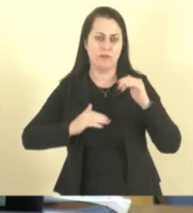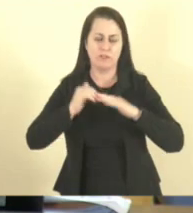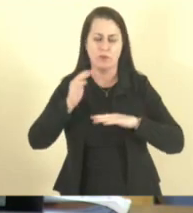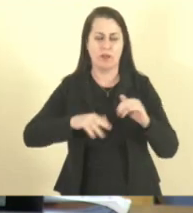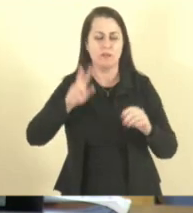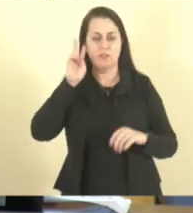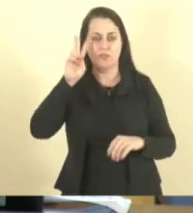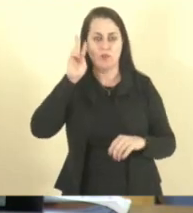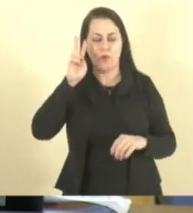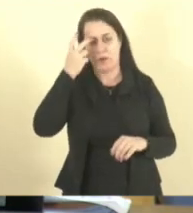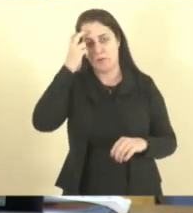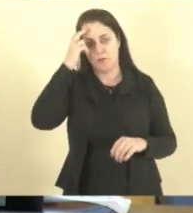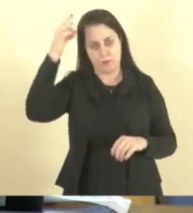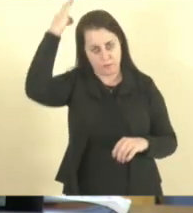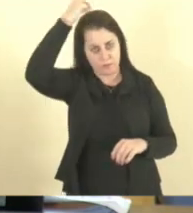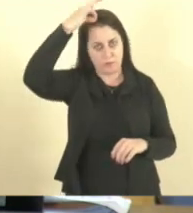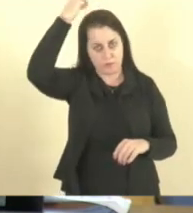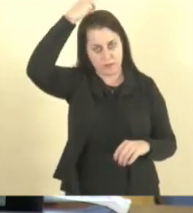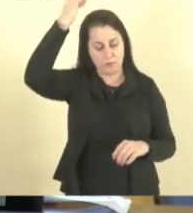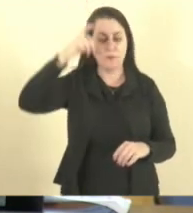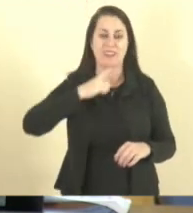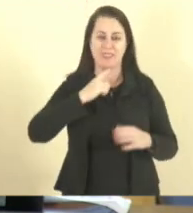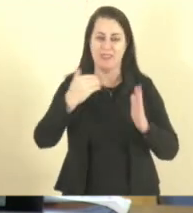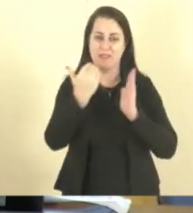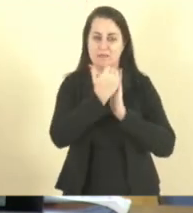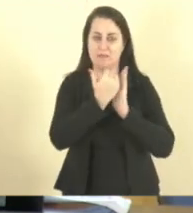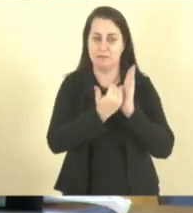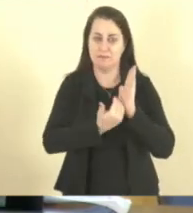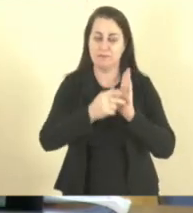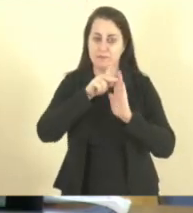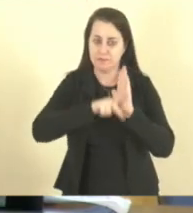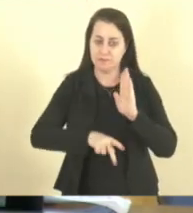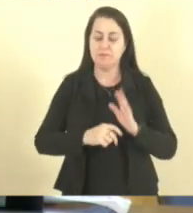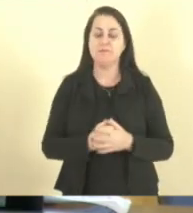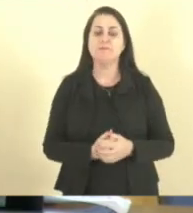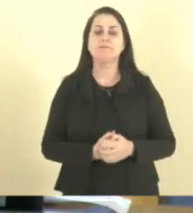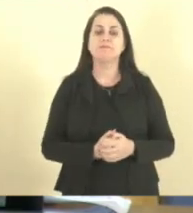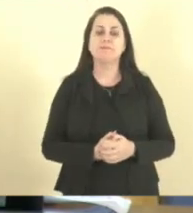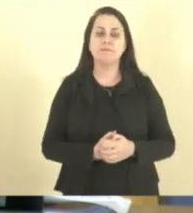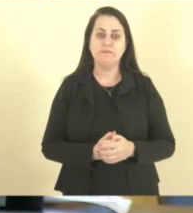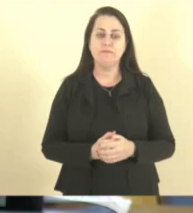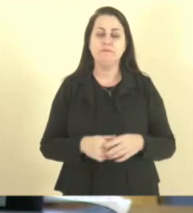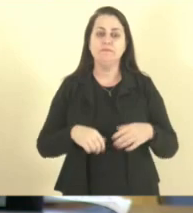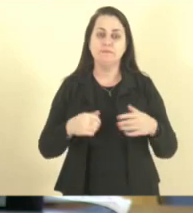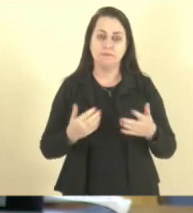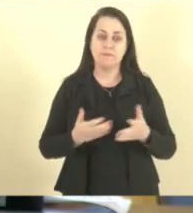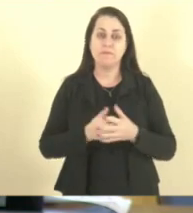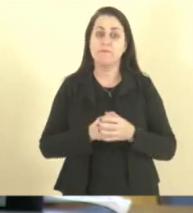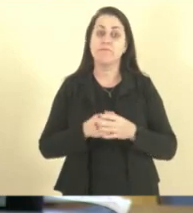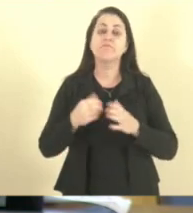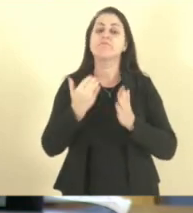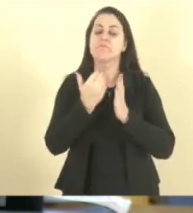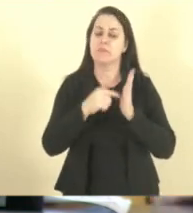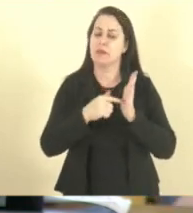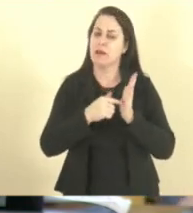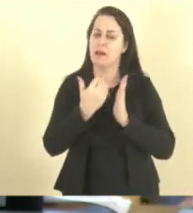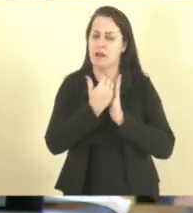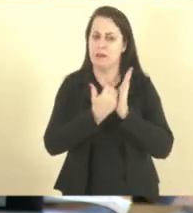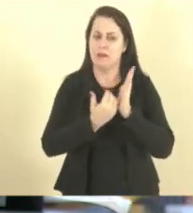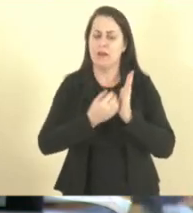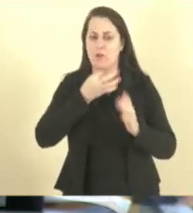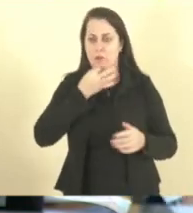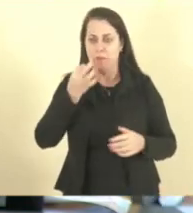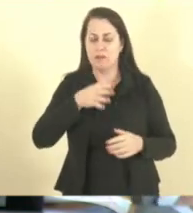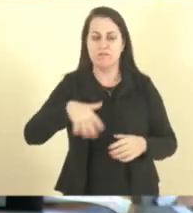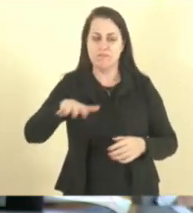cultura e espírito santense, da forma que especifica o projeto. O parecer da Procuradoria da Casa foi pela Constitucionalidade, Legalidade e Jurisdicidade e Boa Técnica Legislativa. E eu